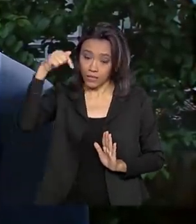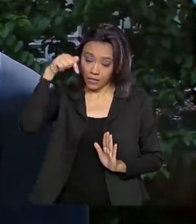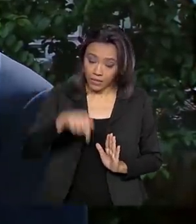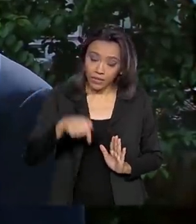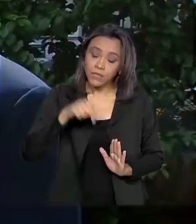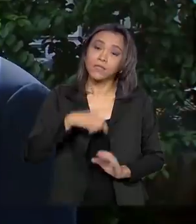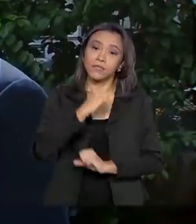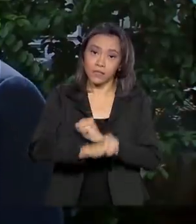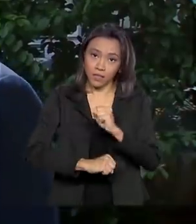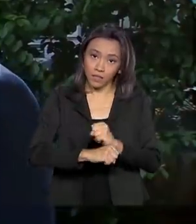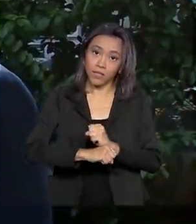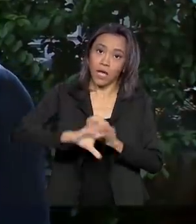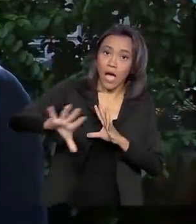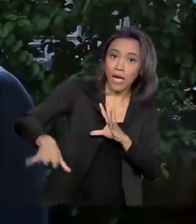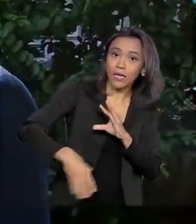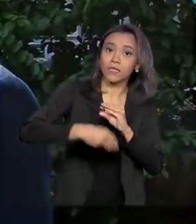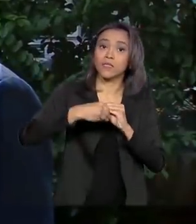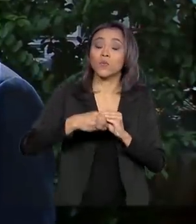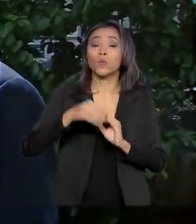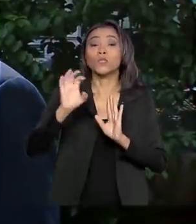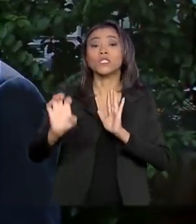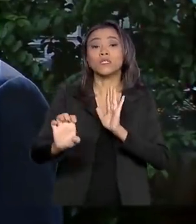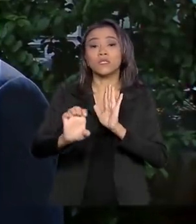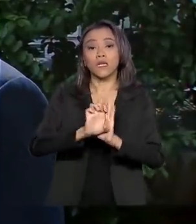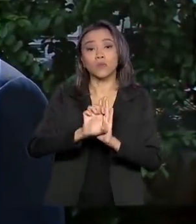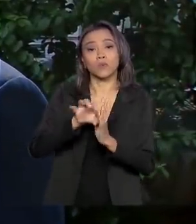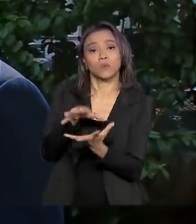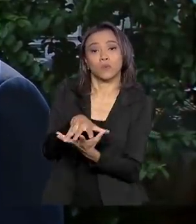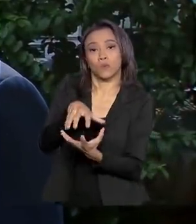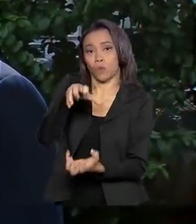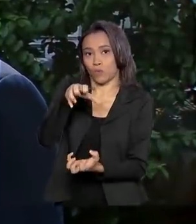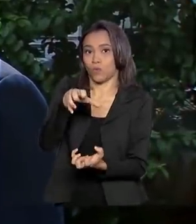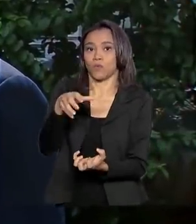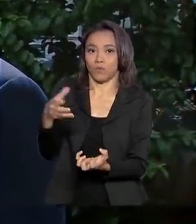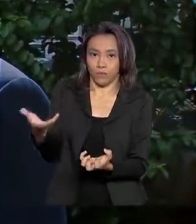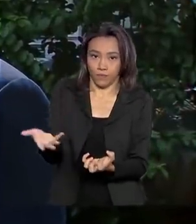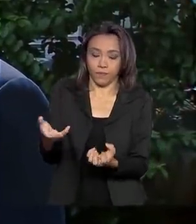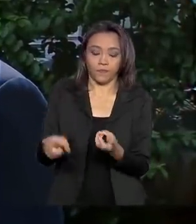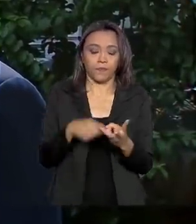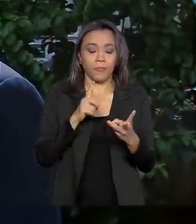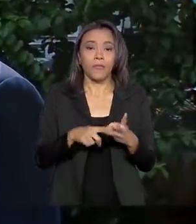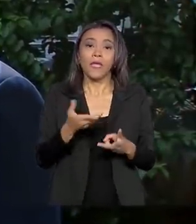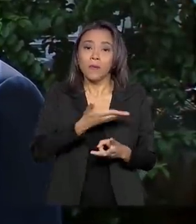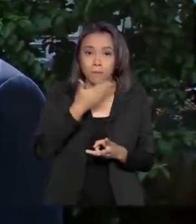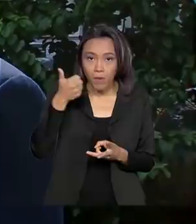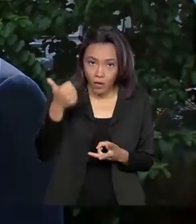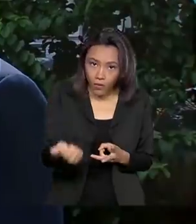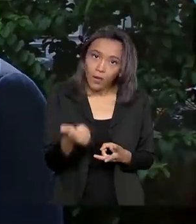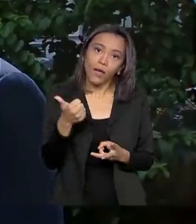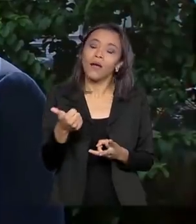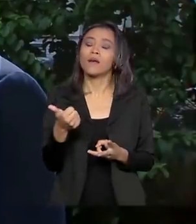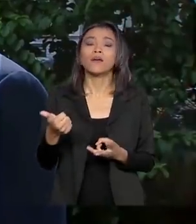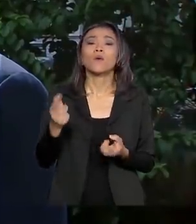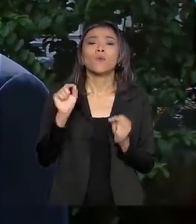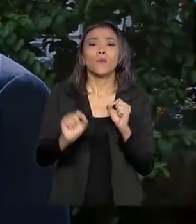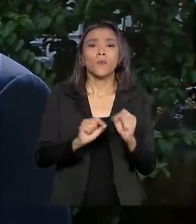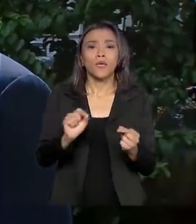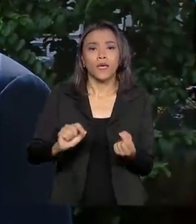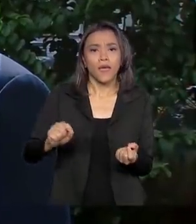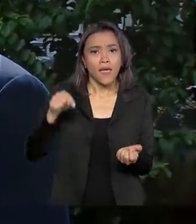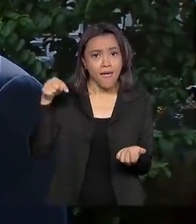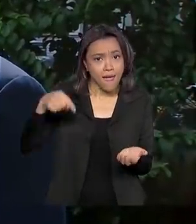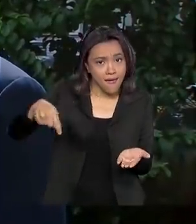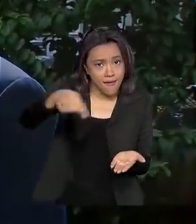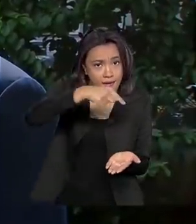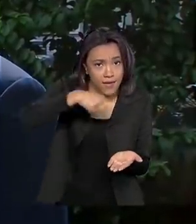acrescentado do idoso. E melhoras no programa é exatamente isso. Essas doações estão